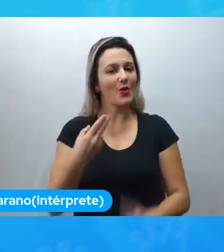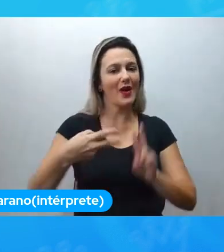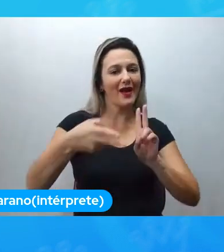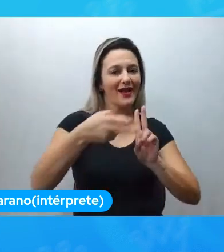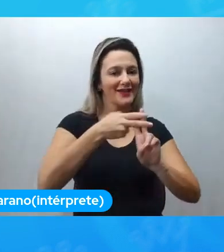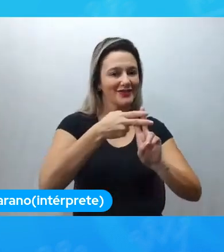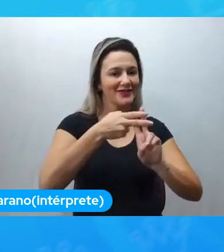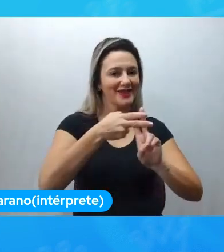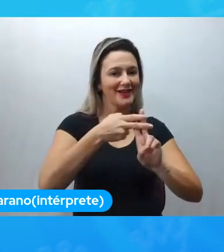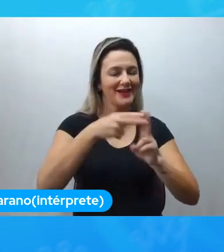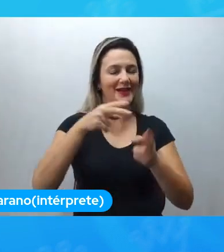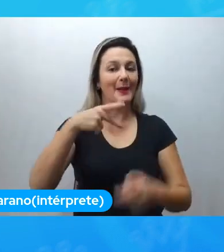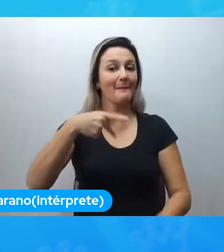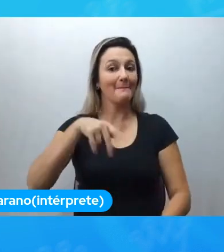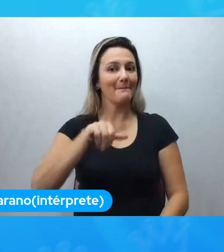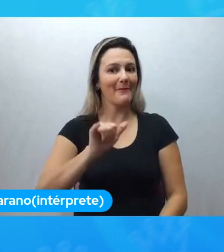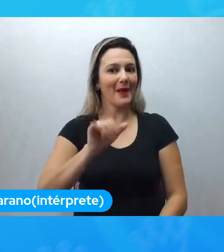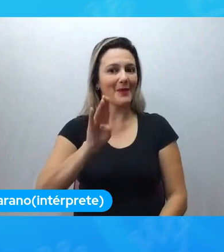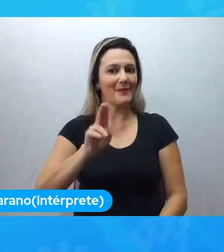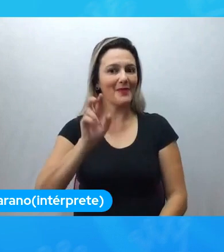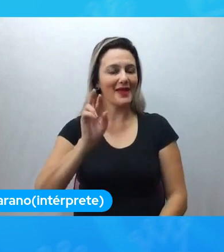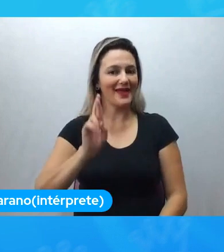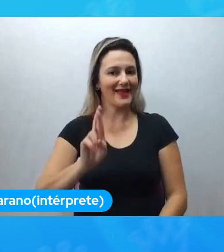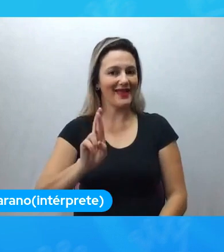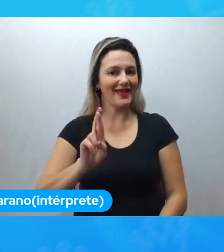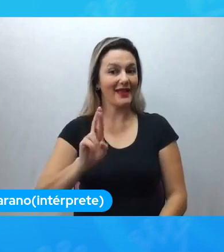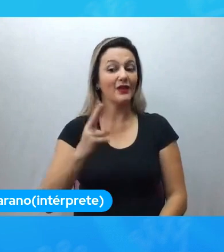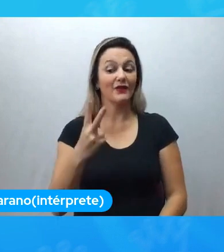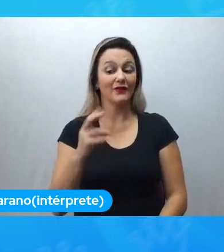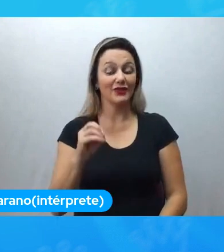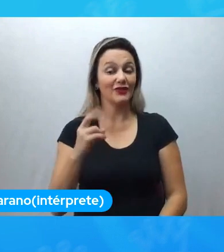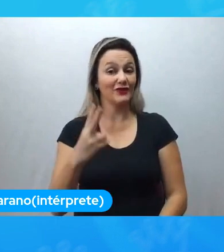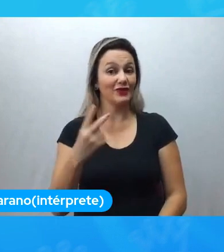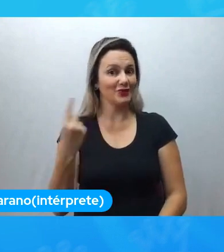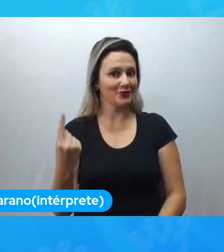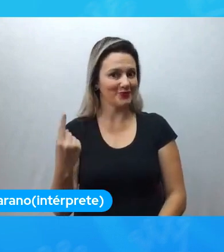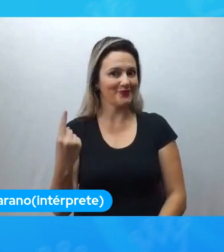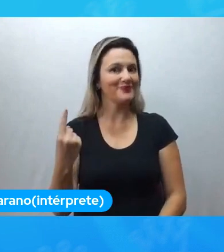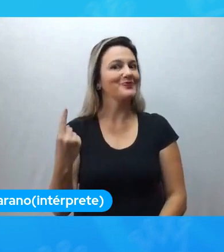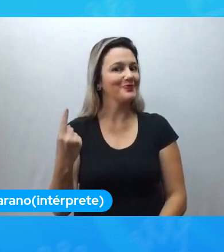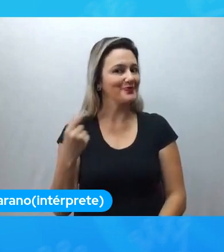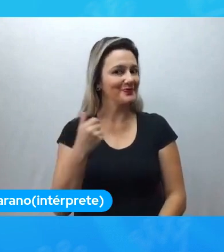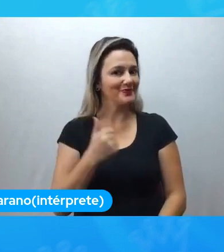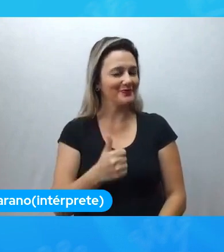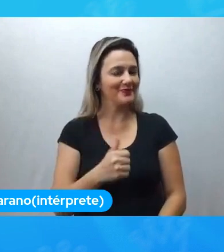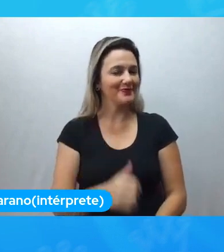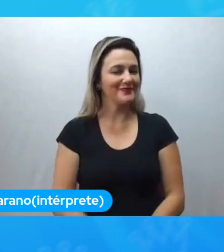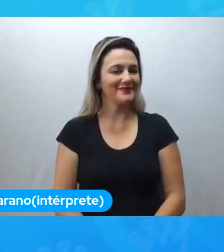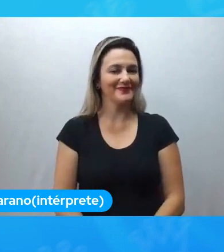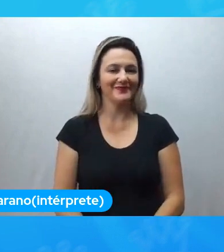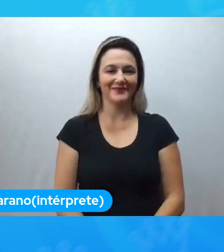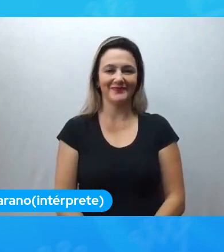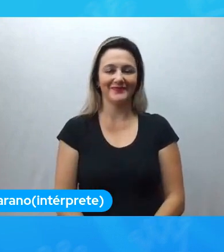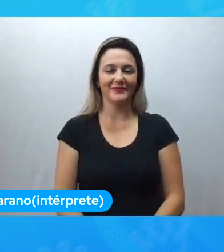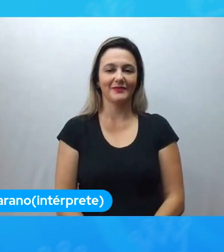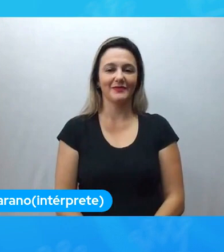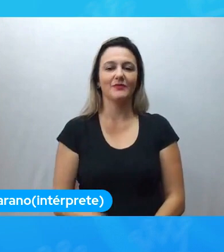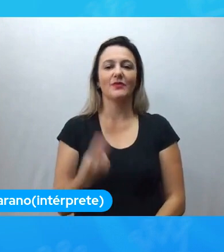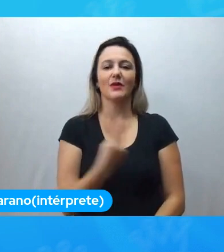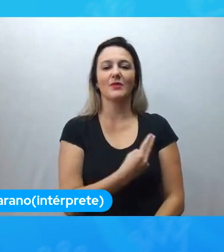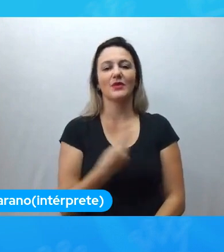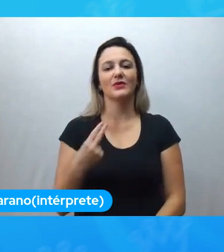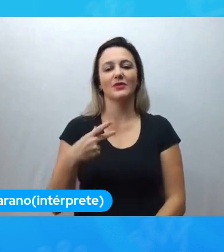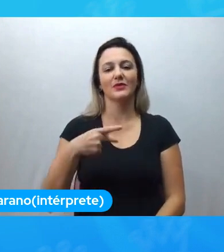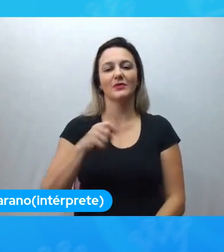PaiBR2021, tá bom? Olá, nome é Pamela,